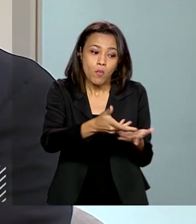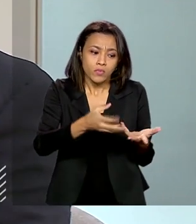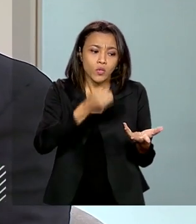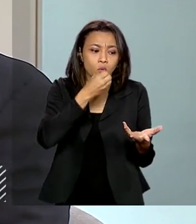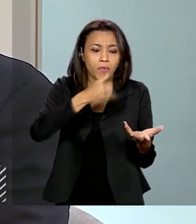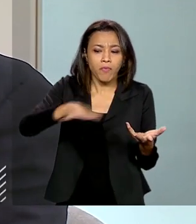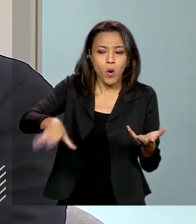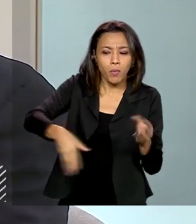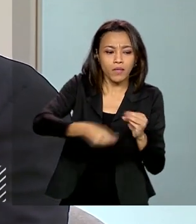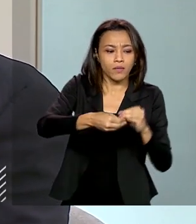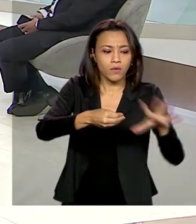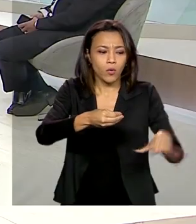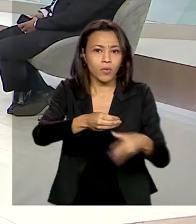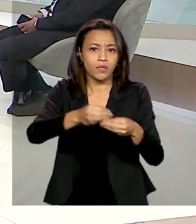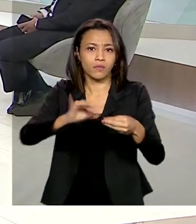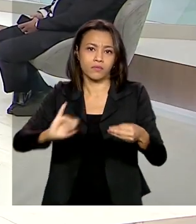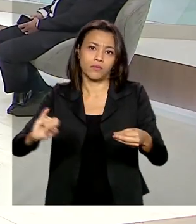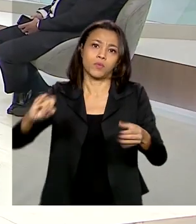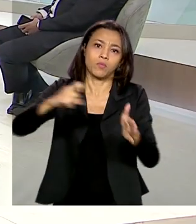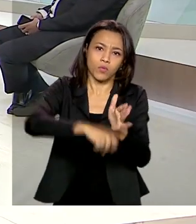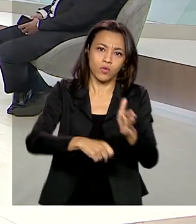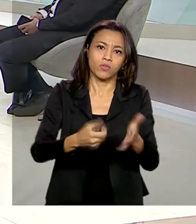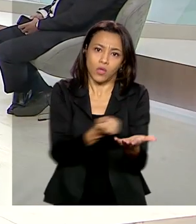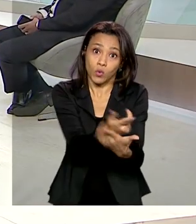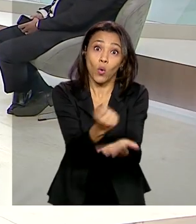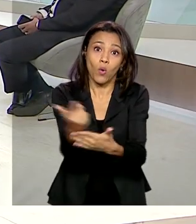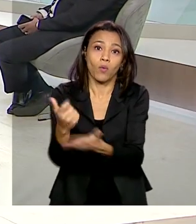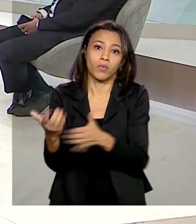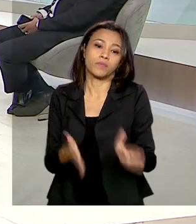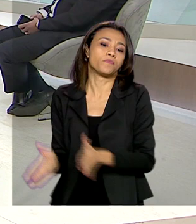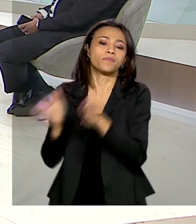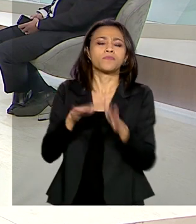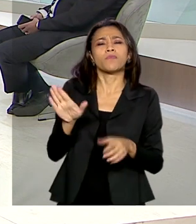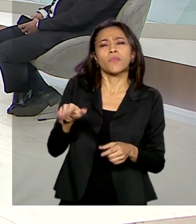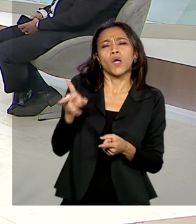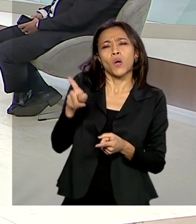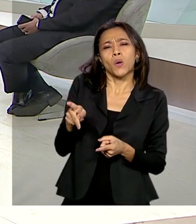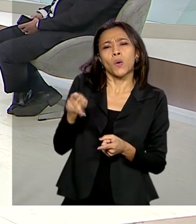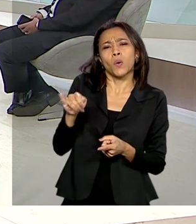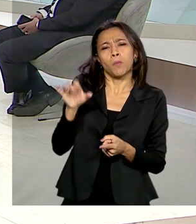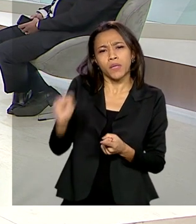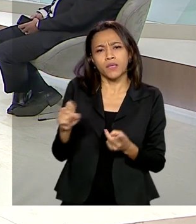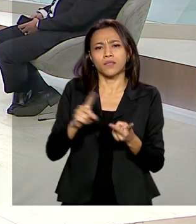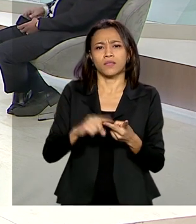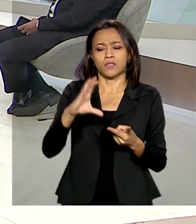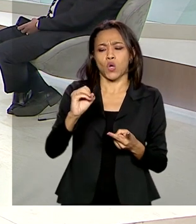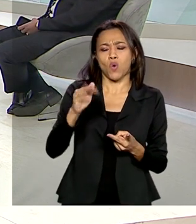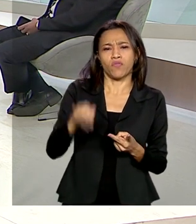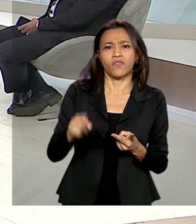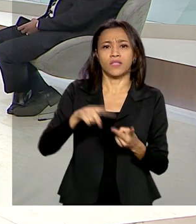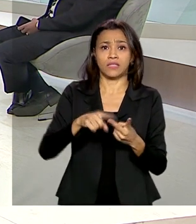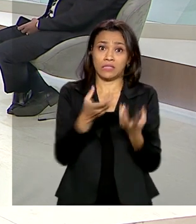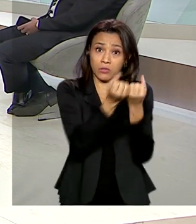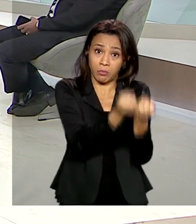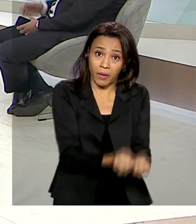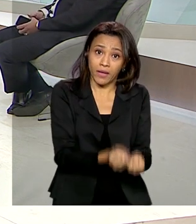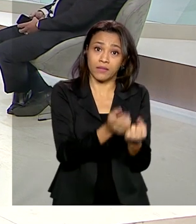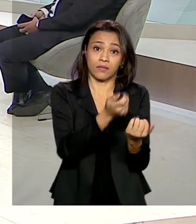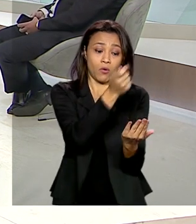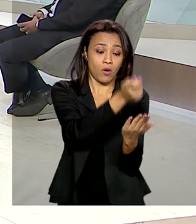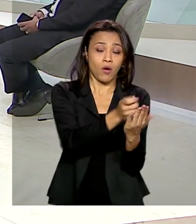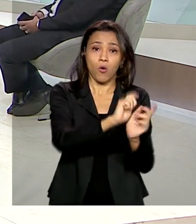tributos sobre o consumo. Vanessa, o PIS e a COFINS incidem sobre a receita, a folha de pagamento e as